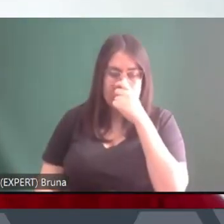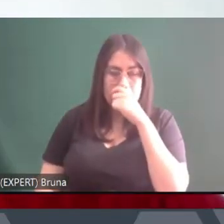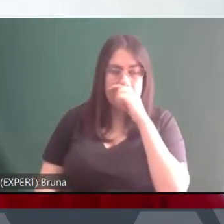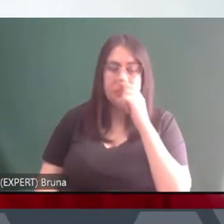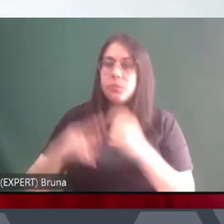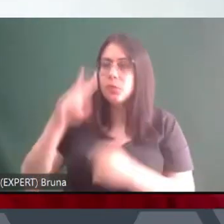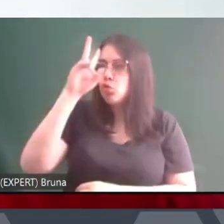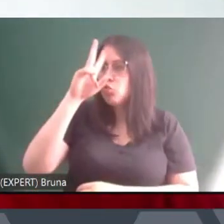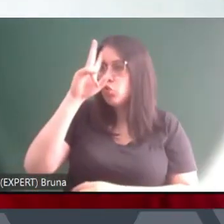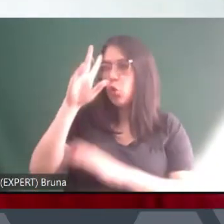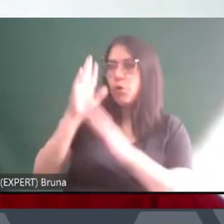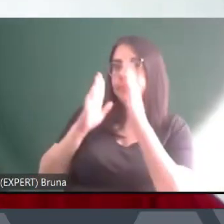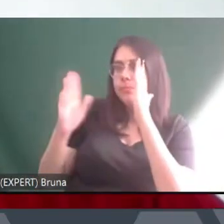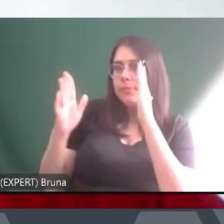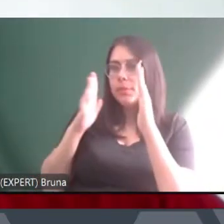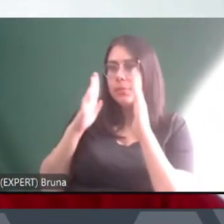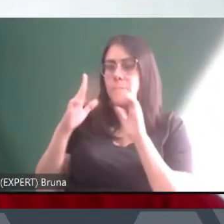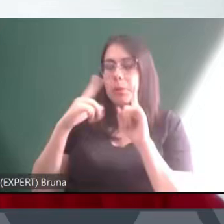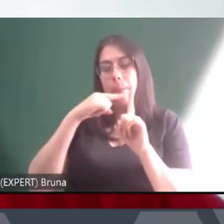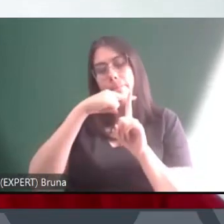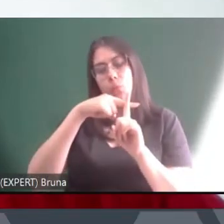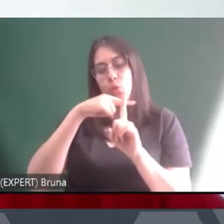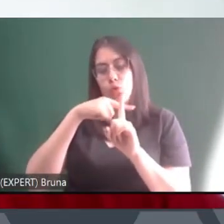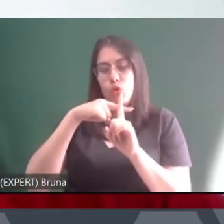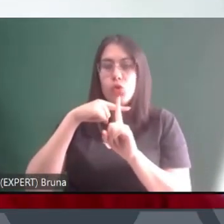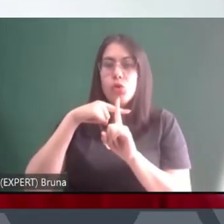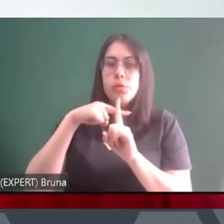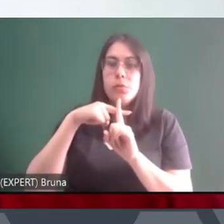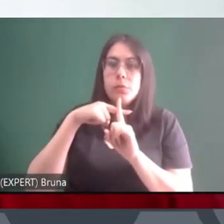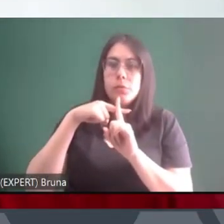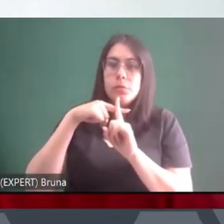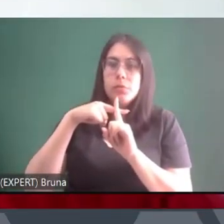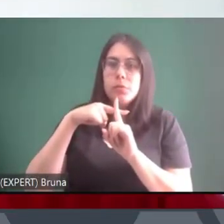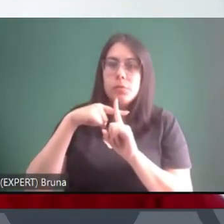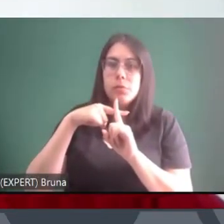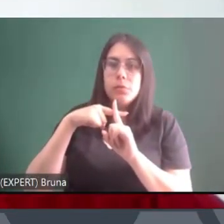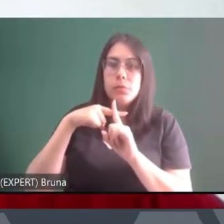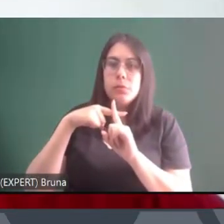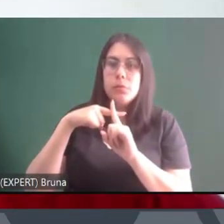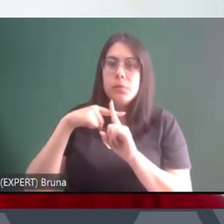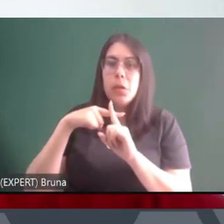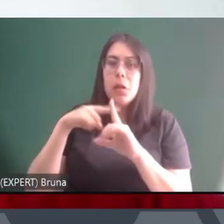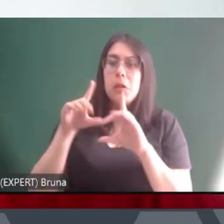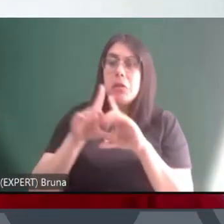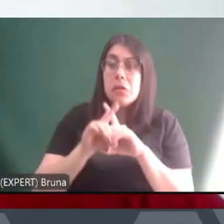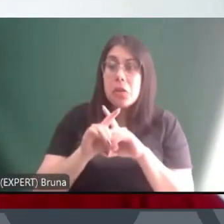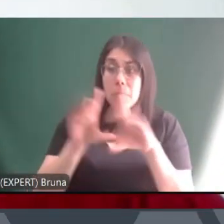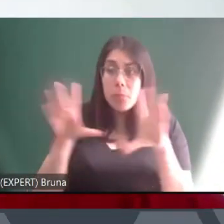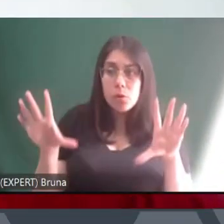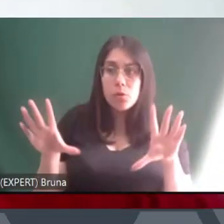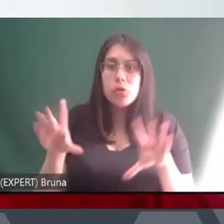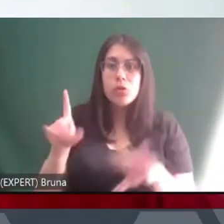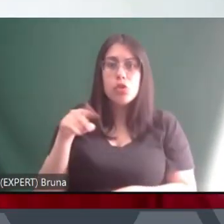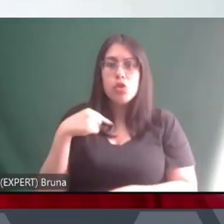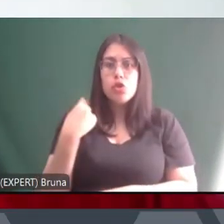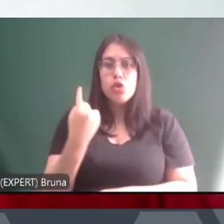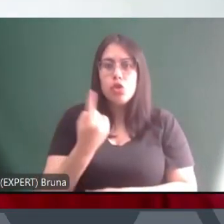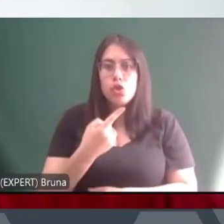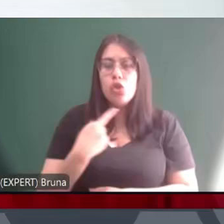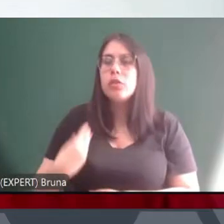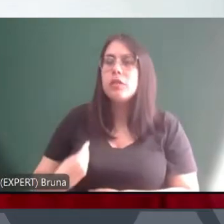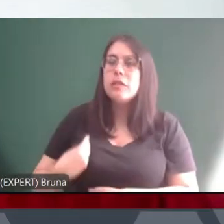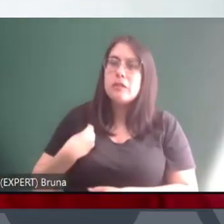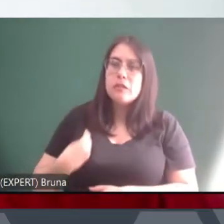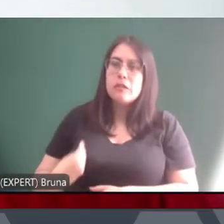né? Nessa fase otimista da redemocratização, a gente imaginava que viveríamos um processo